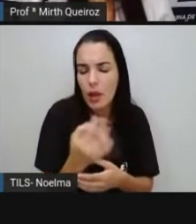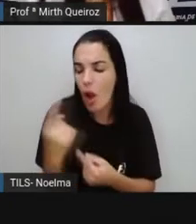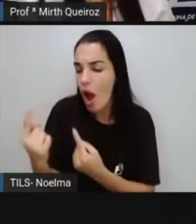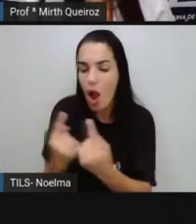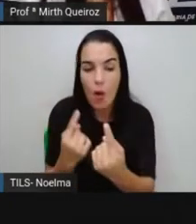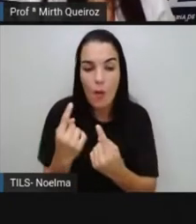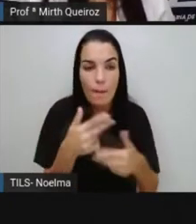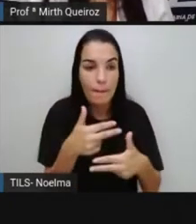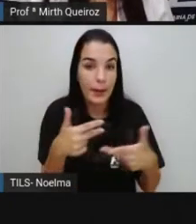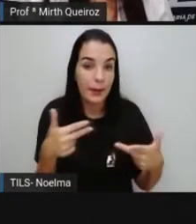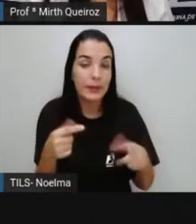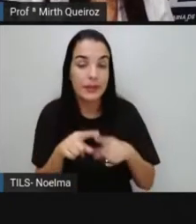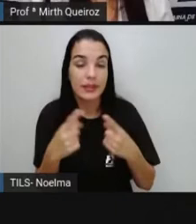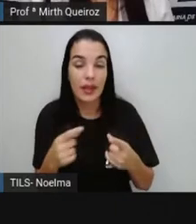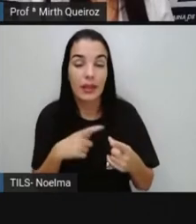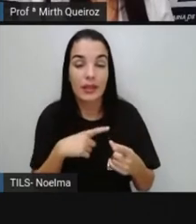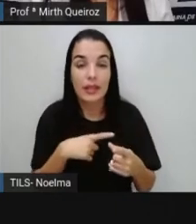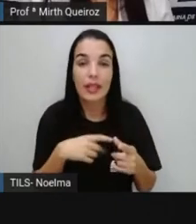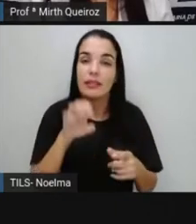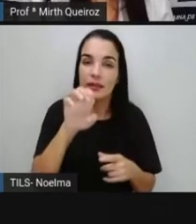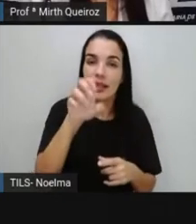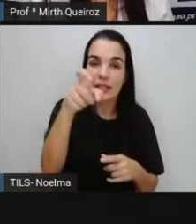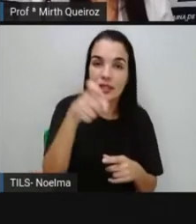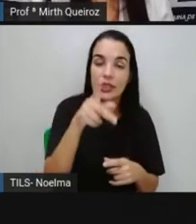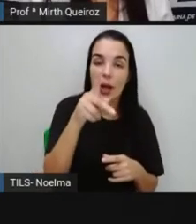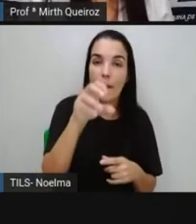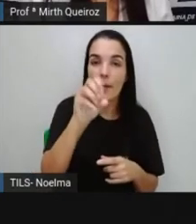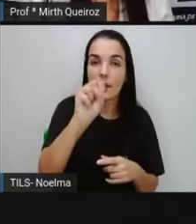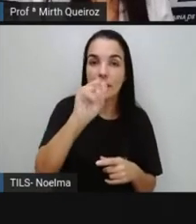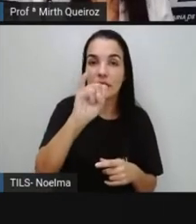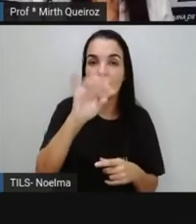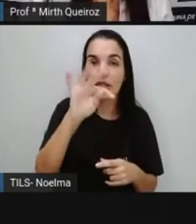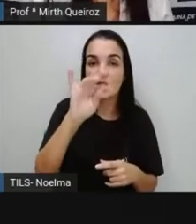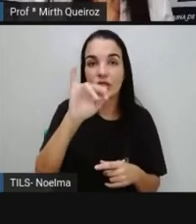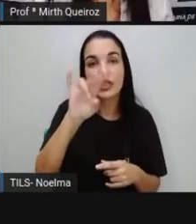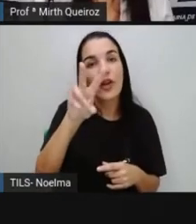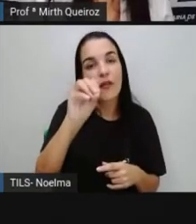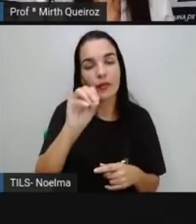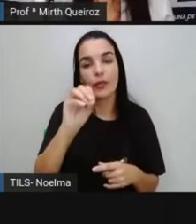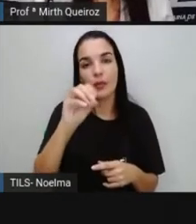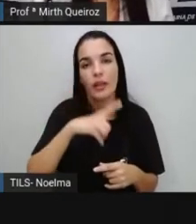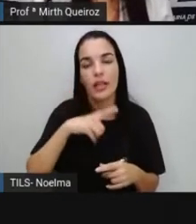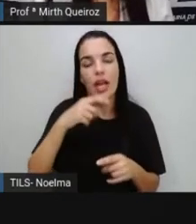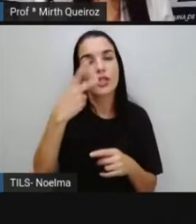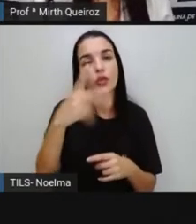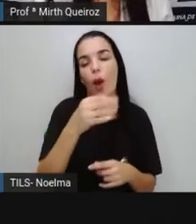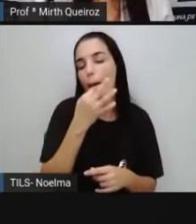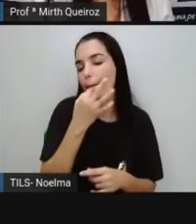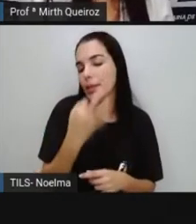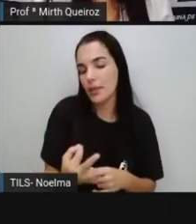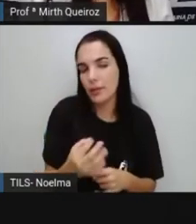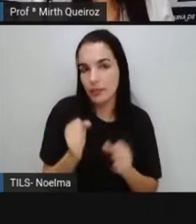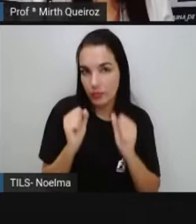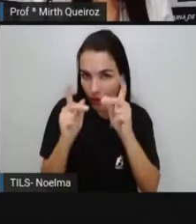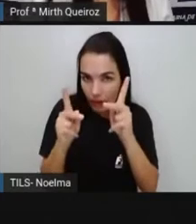Esse seria um texto aí expositivo. No texto expositivo, você vai ter ali a opinião, certo?